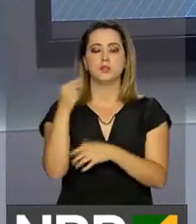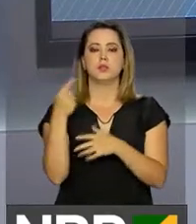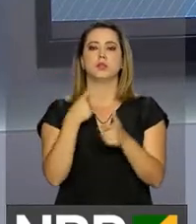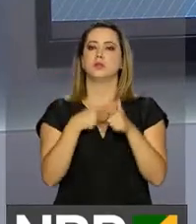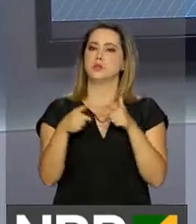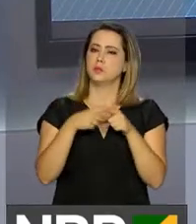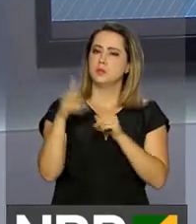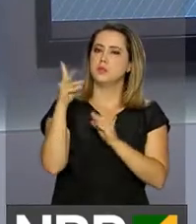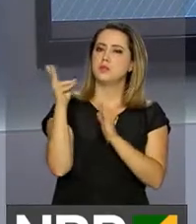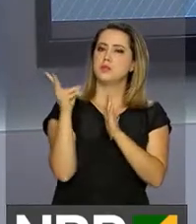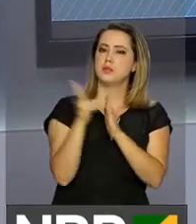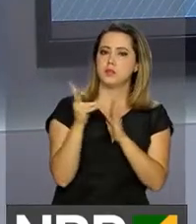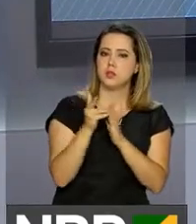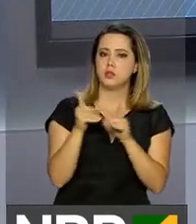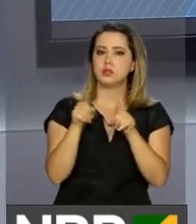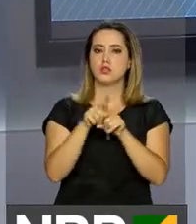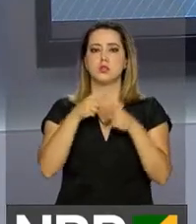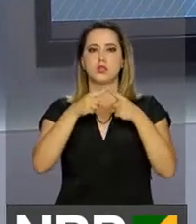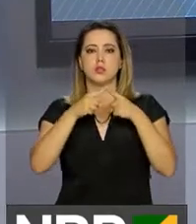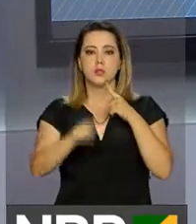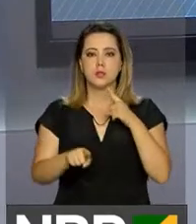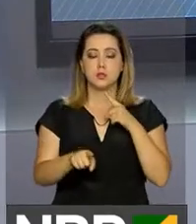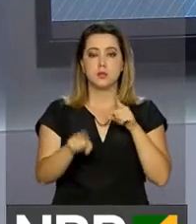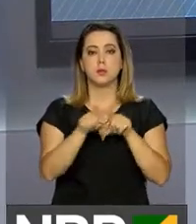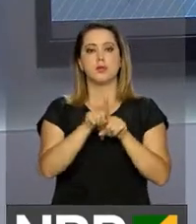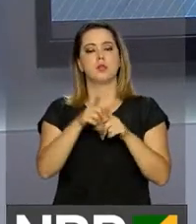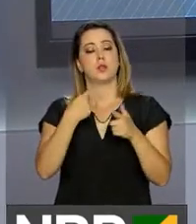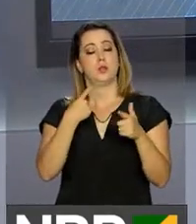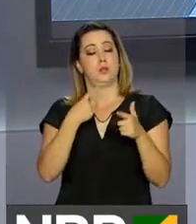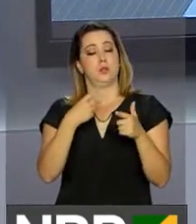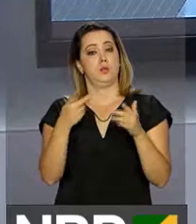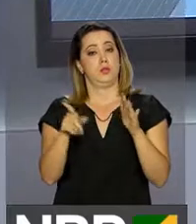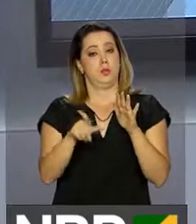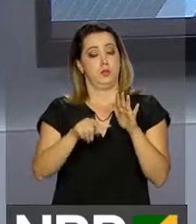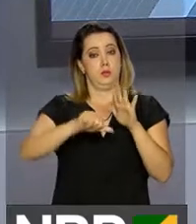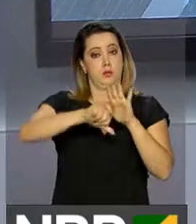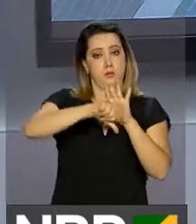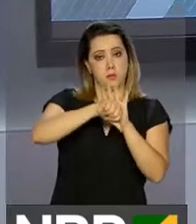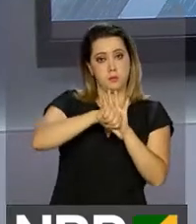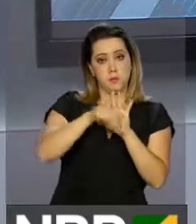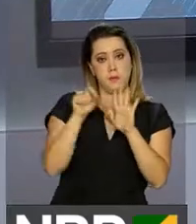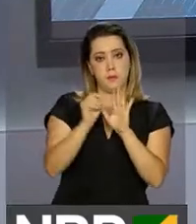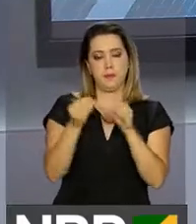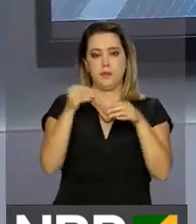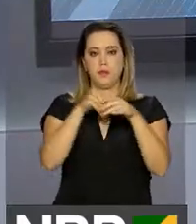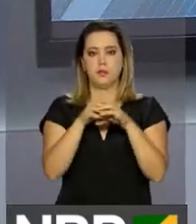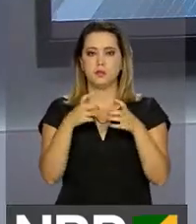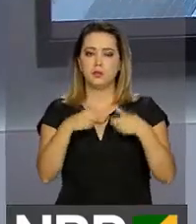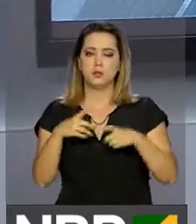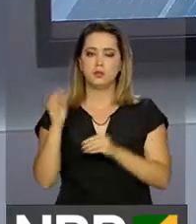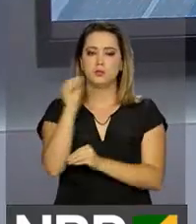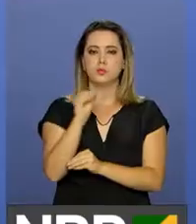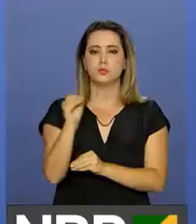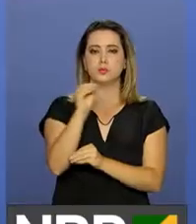indígenas e também da proibição de atividades ilegais dentro das áreas de reservas.